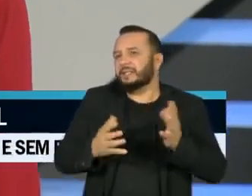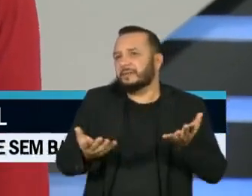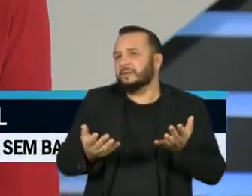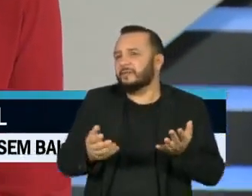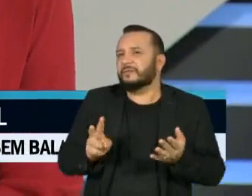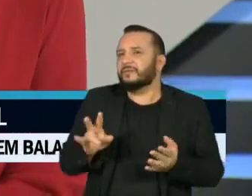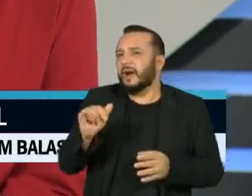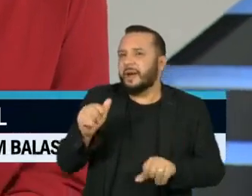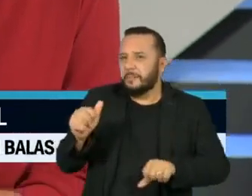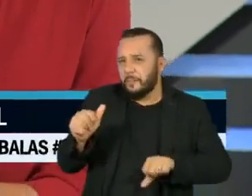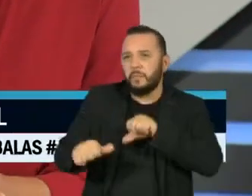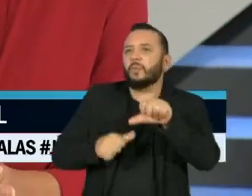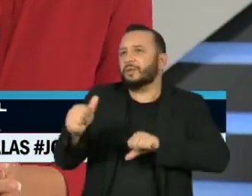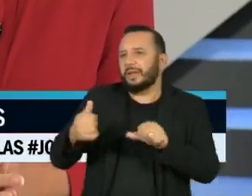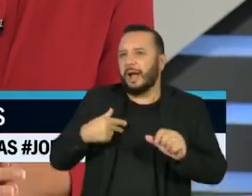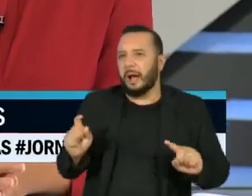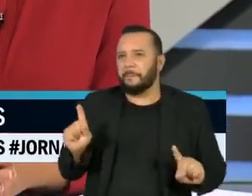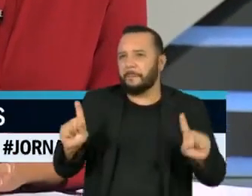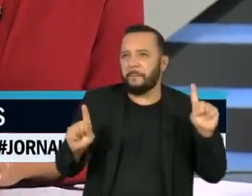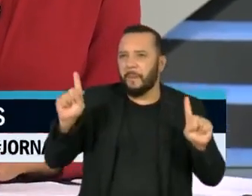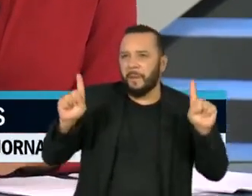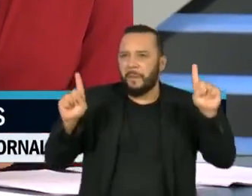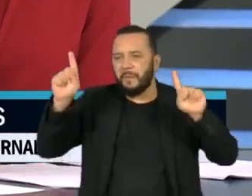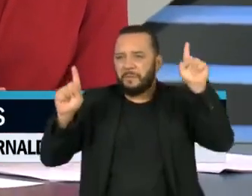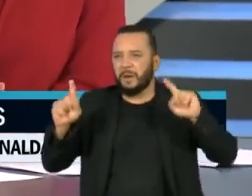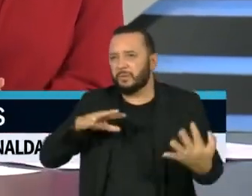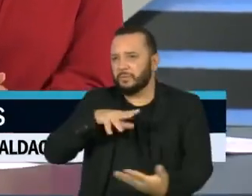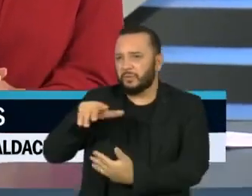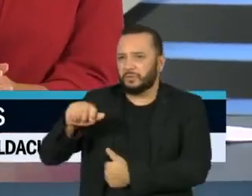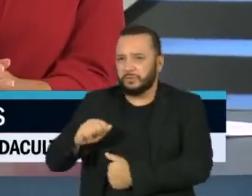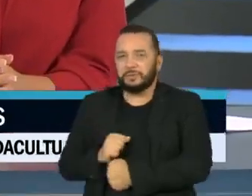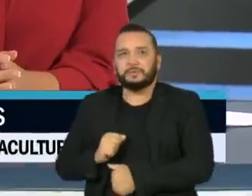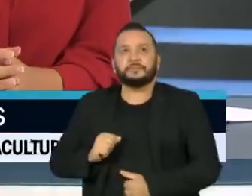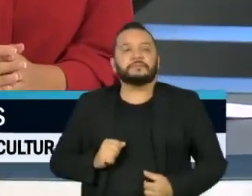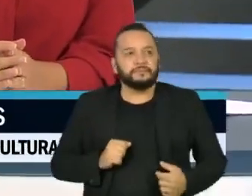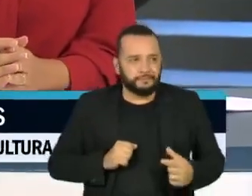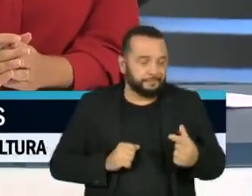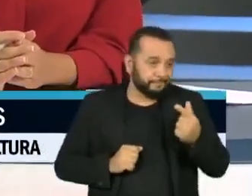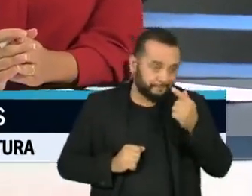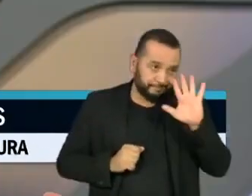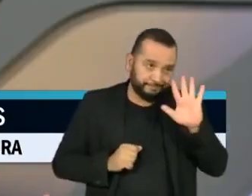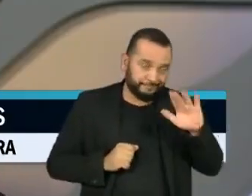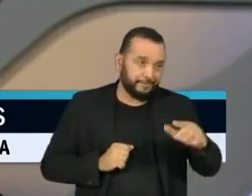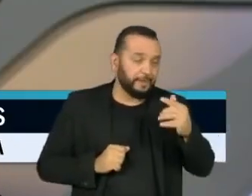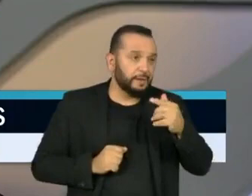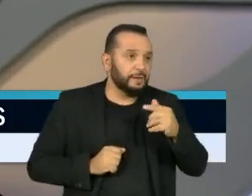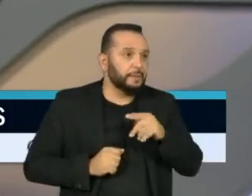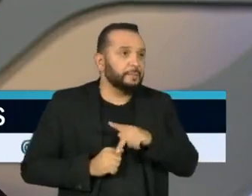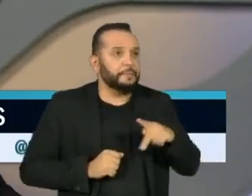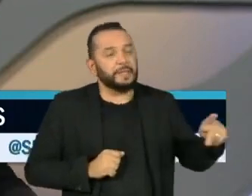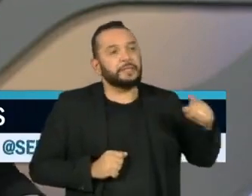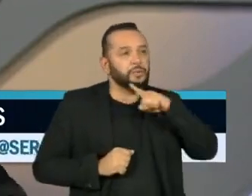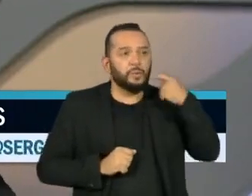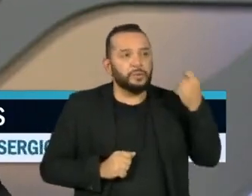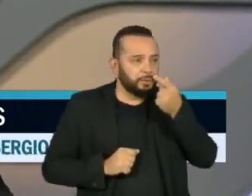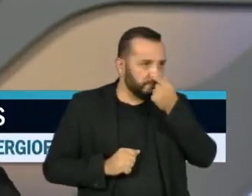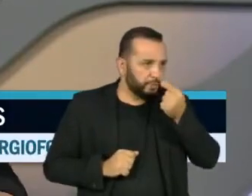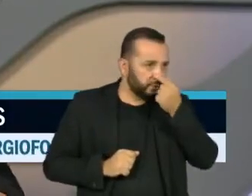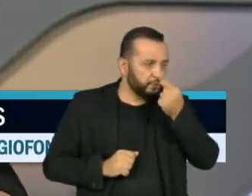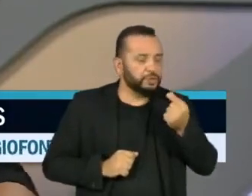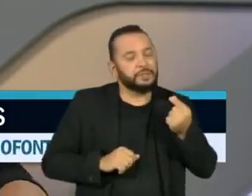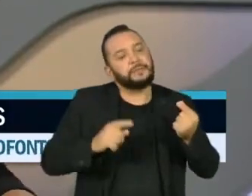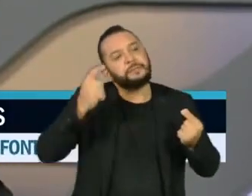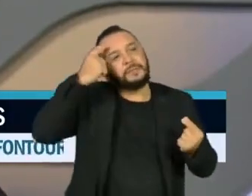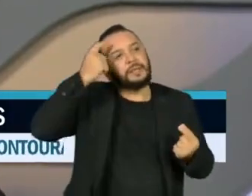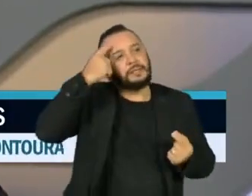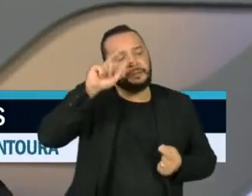Olha, o Putin tem colocado na lógica geopolítica de que